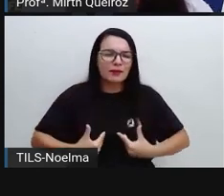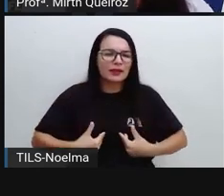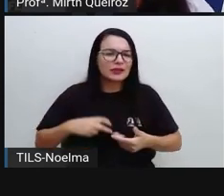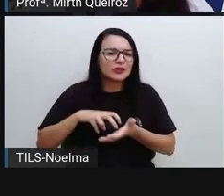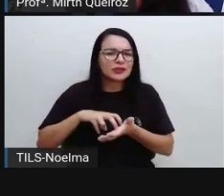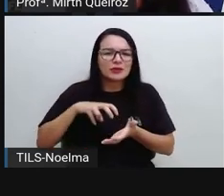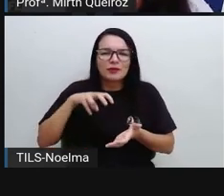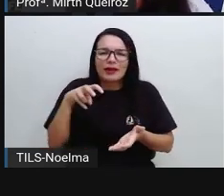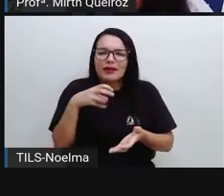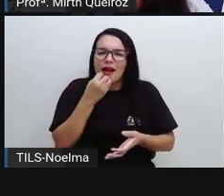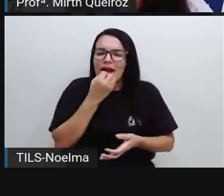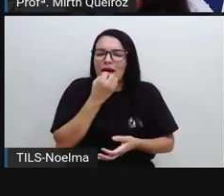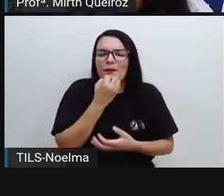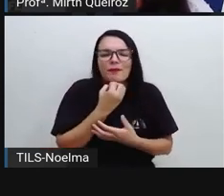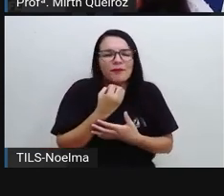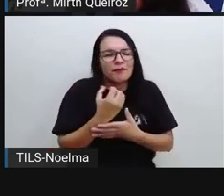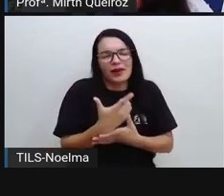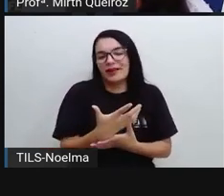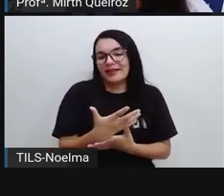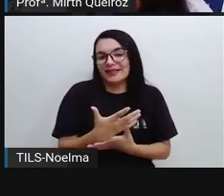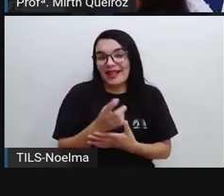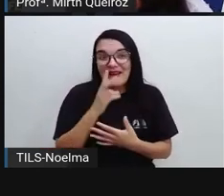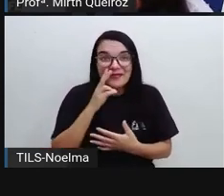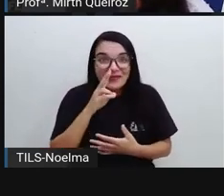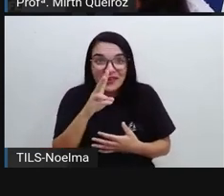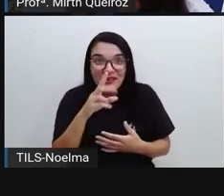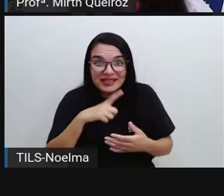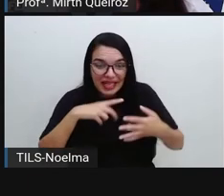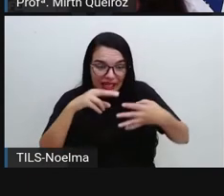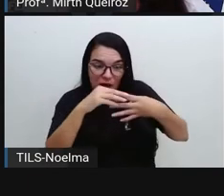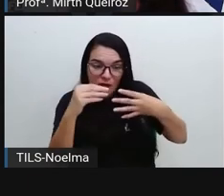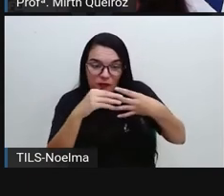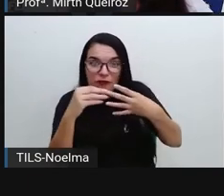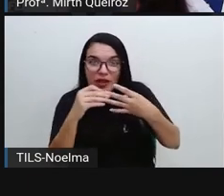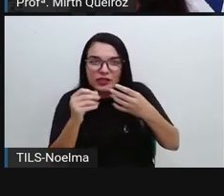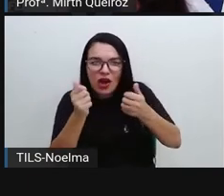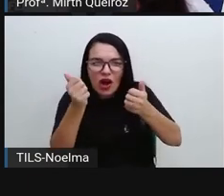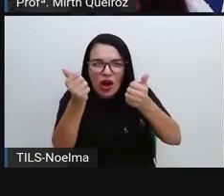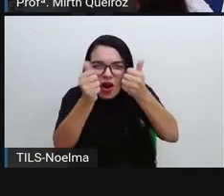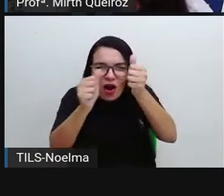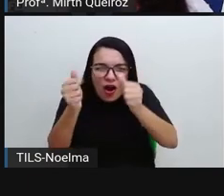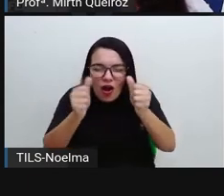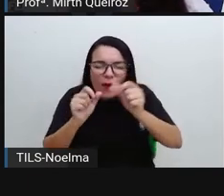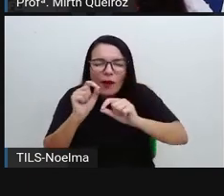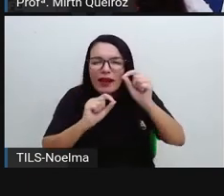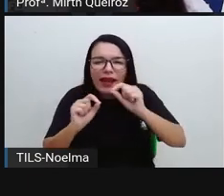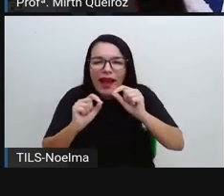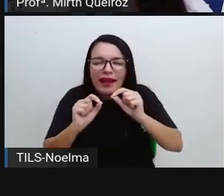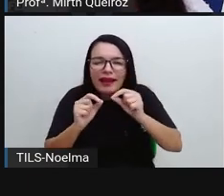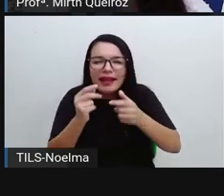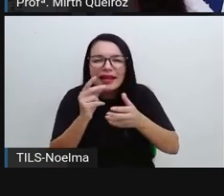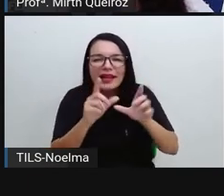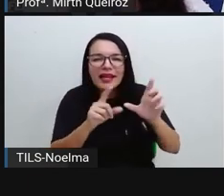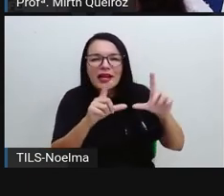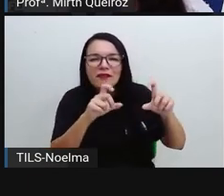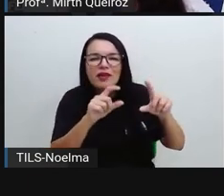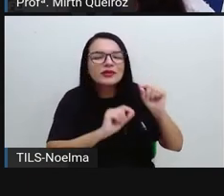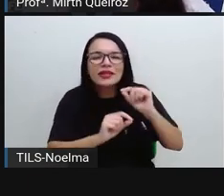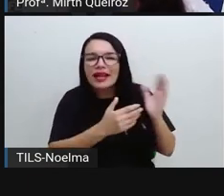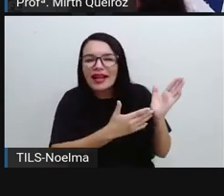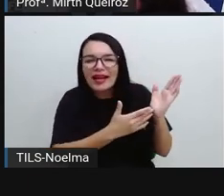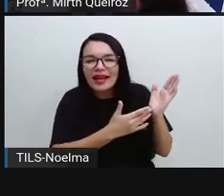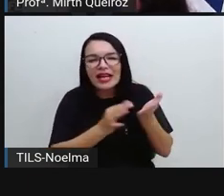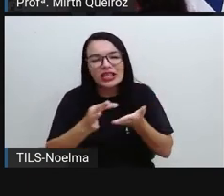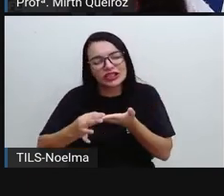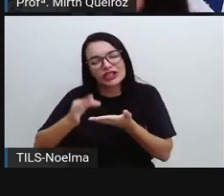E aí nós vimos, né? Que os versos, eles estão organizados aí formando uma imagem. Que imagem é essa? É a imagem de